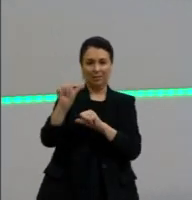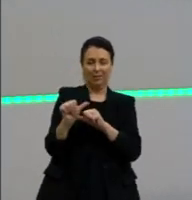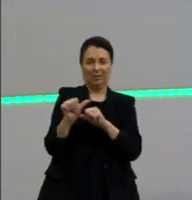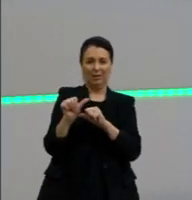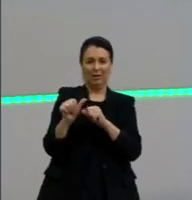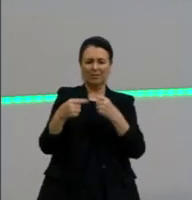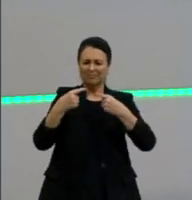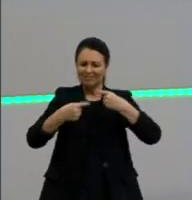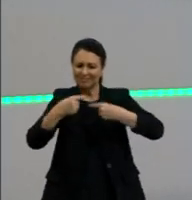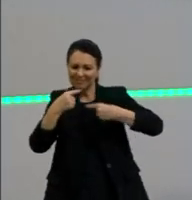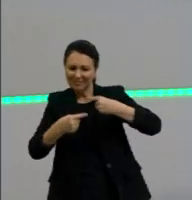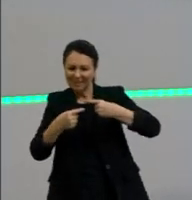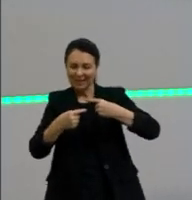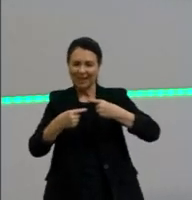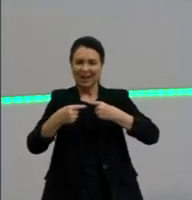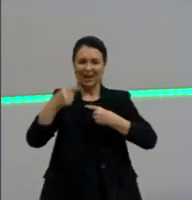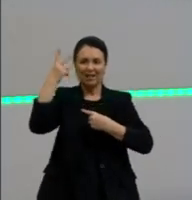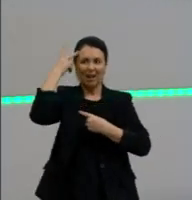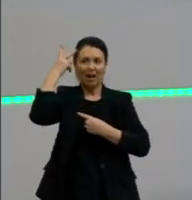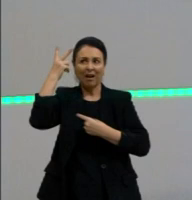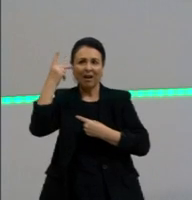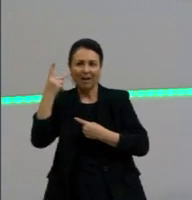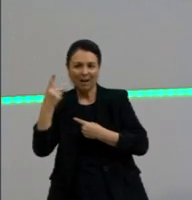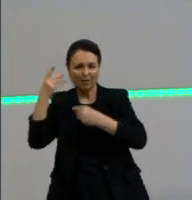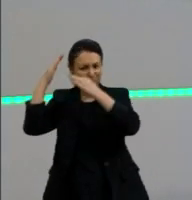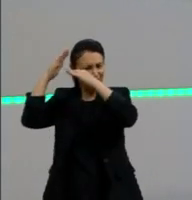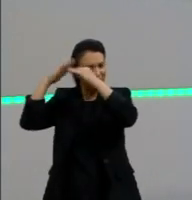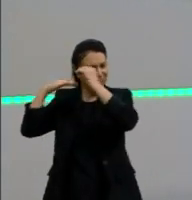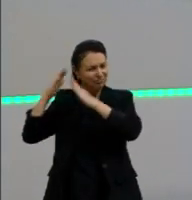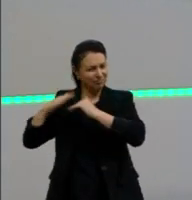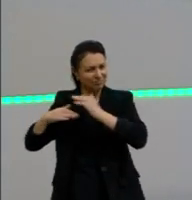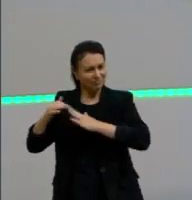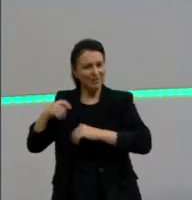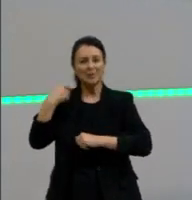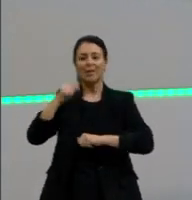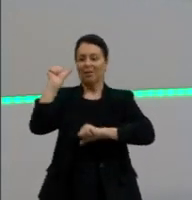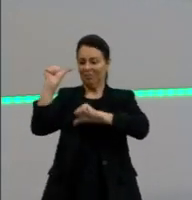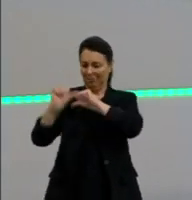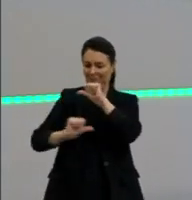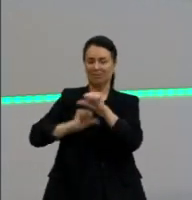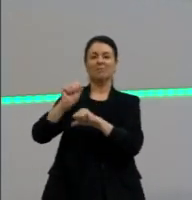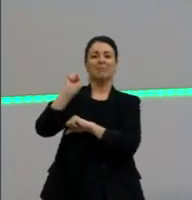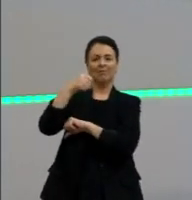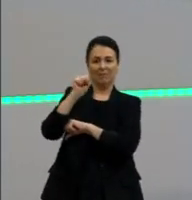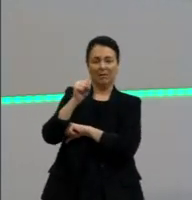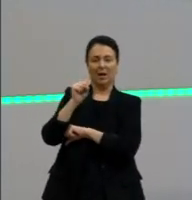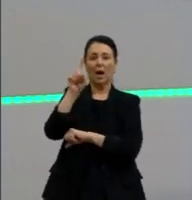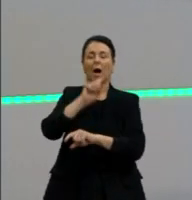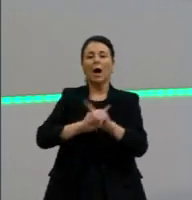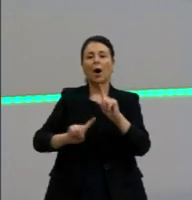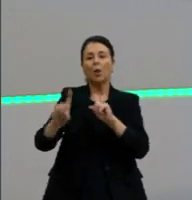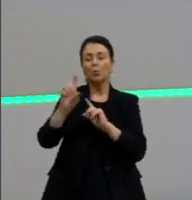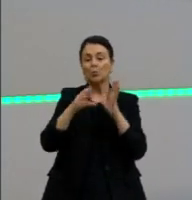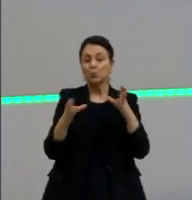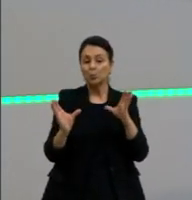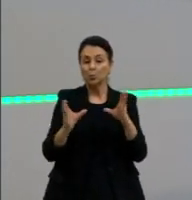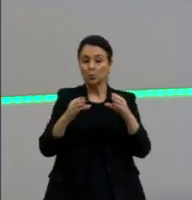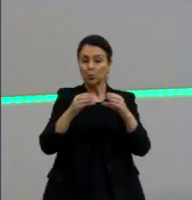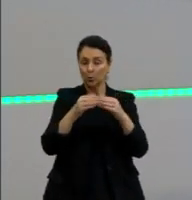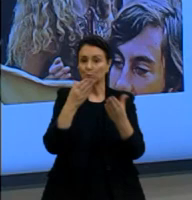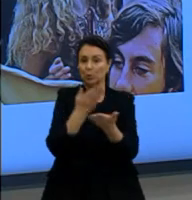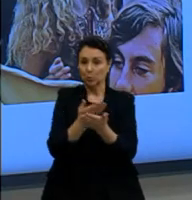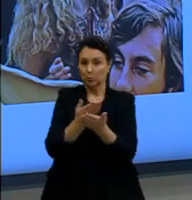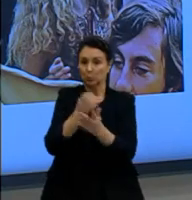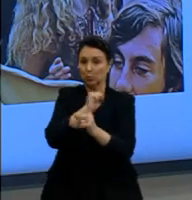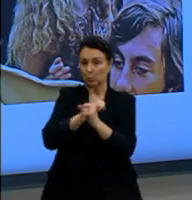desnutralização da sociedade, ela precisa ser transformadora. Algumas correntes sociológicas até questionam